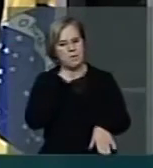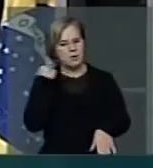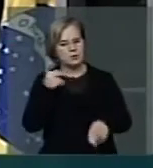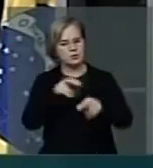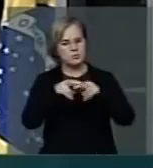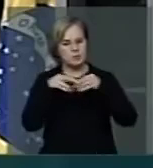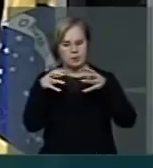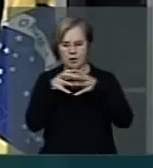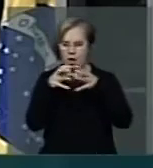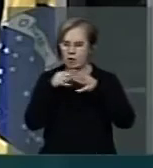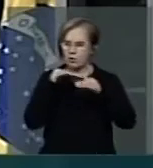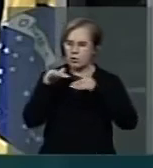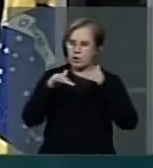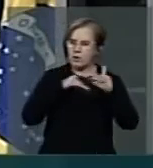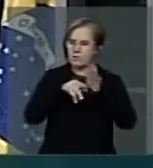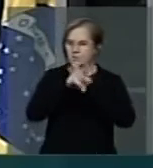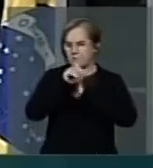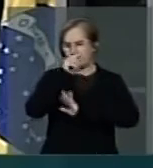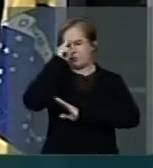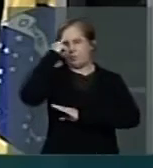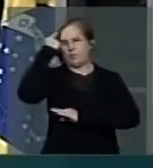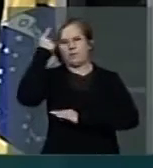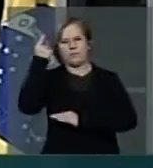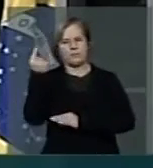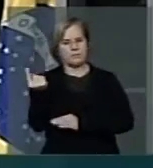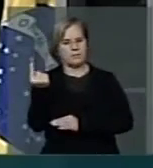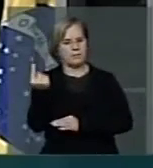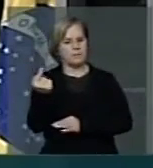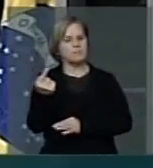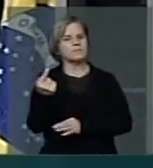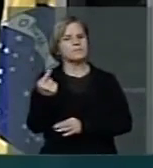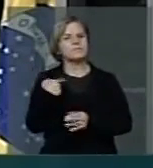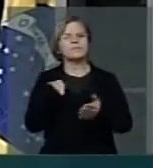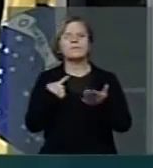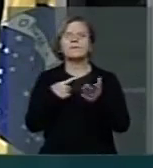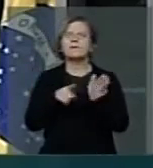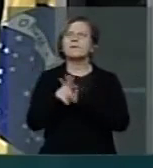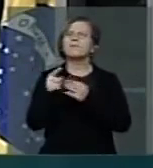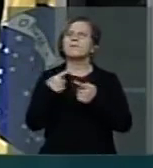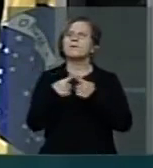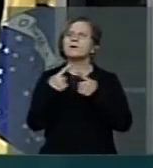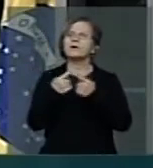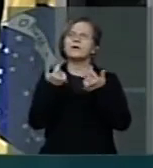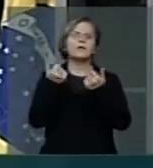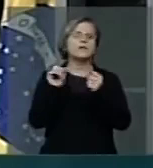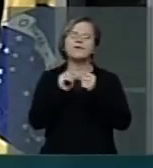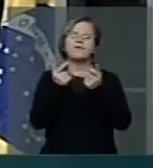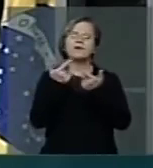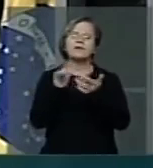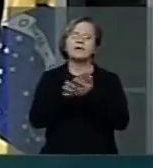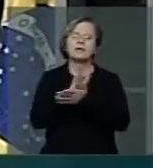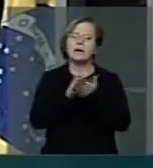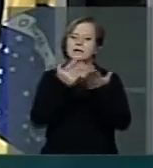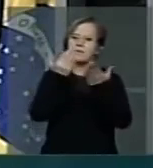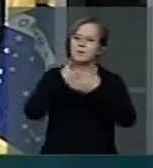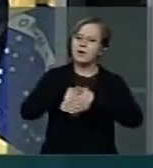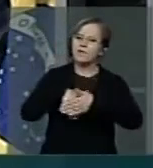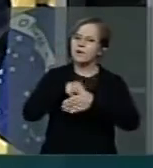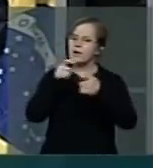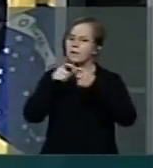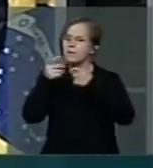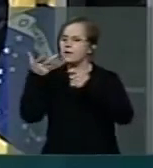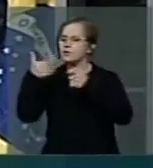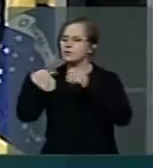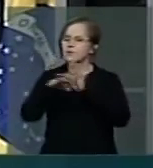movimento ideológico, Presidenta. Por que não avaliar? Por que não avaliar os médicos que querem aqui trabalhar, como